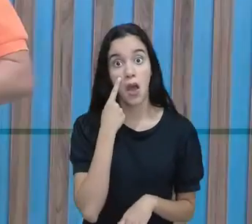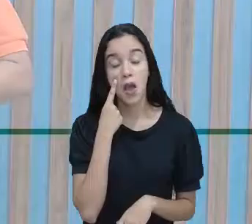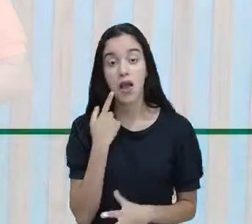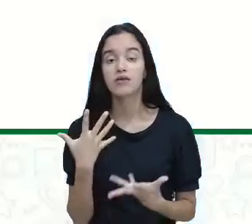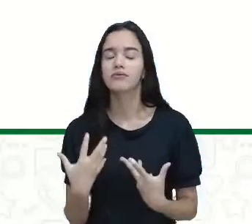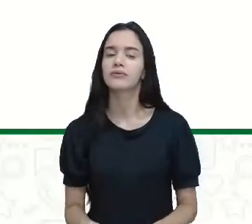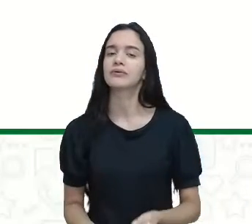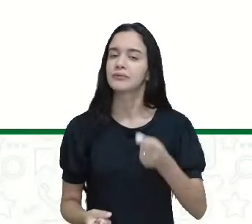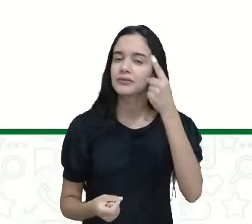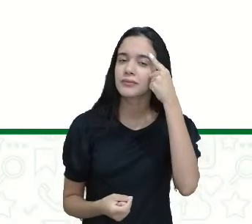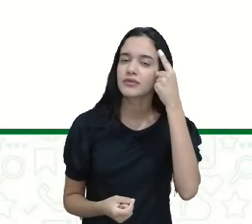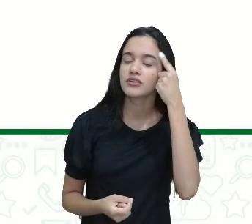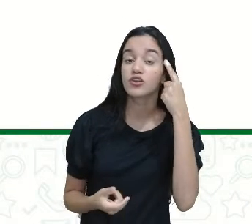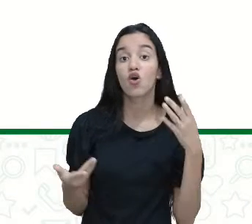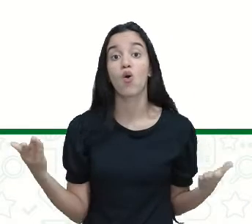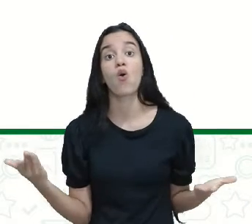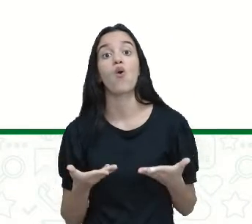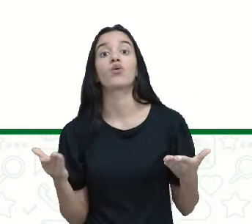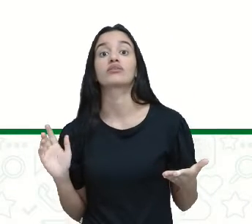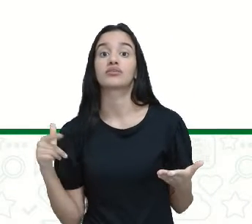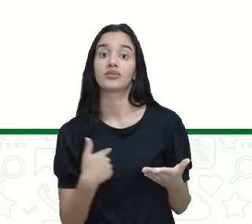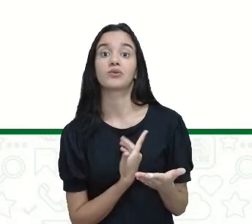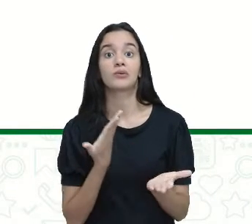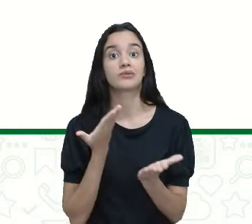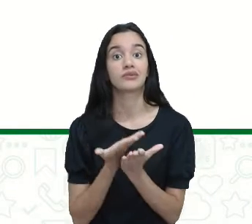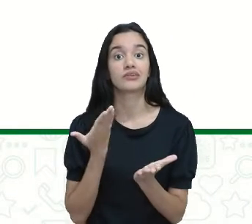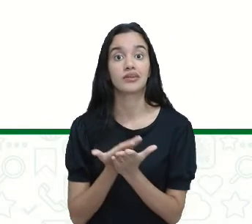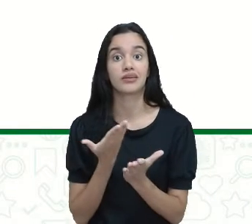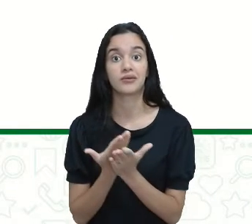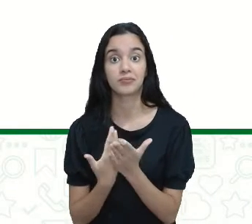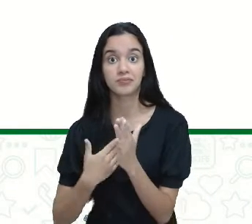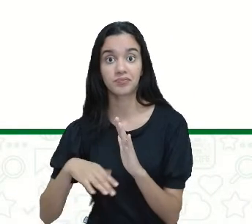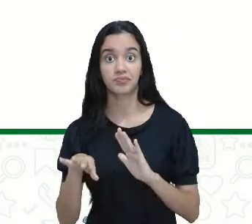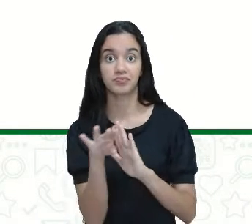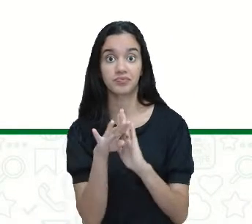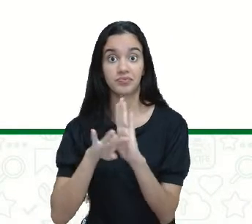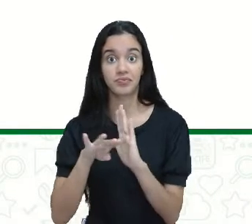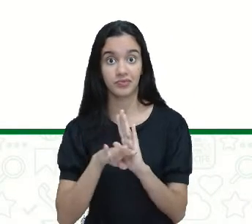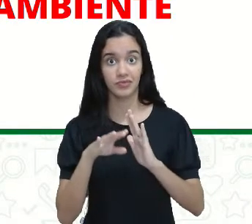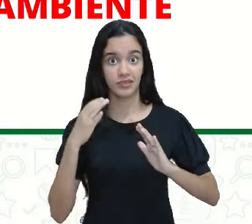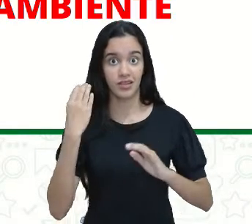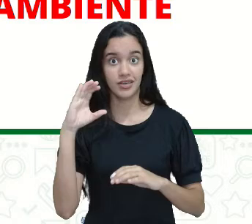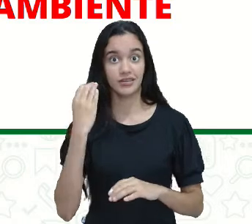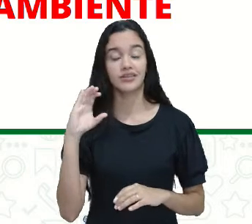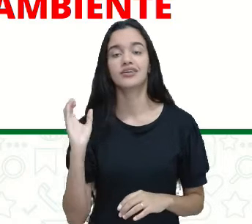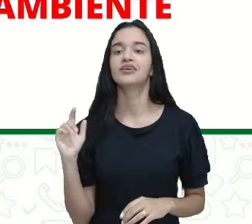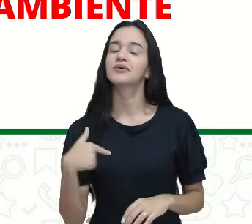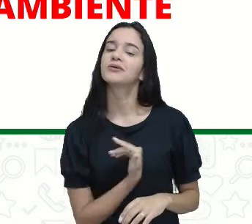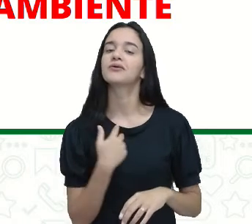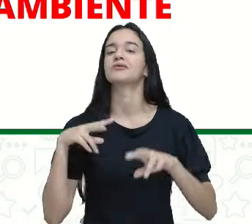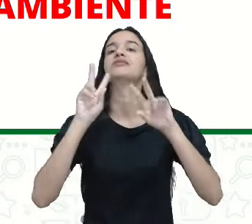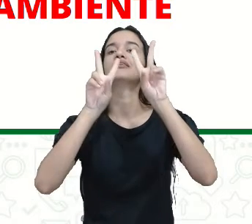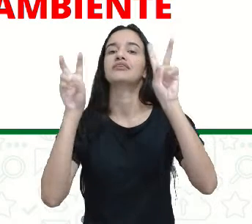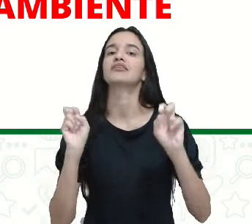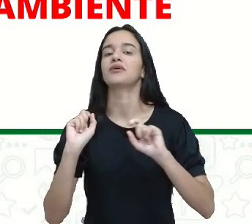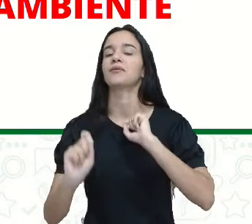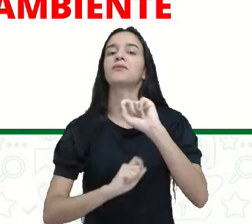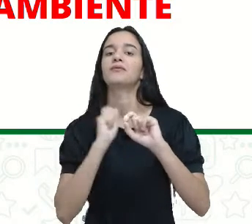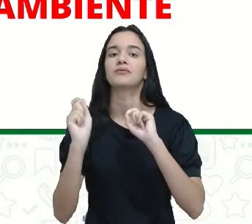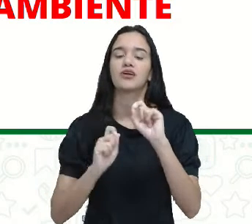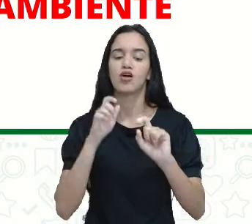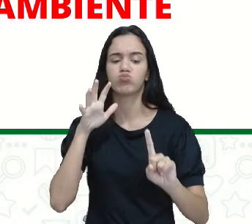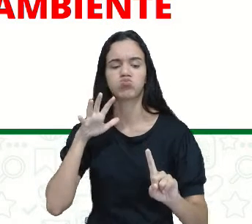vamos pensar nisso hoje na nossa aula. Nosso componente curricular é Ciências e o nosso tema são os